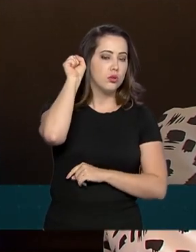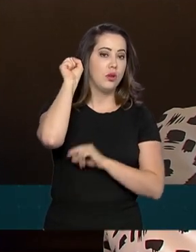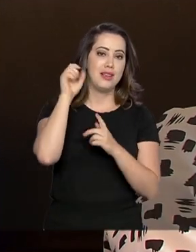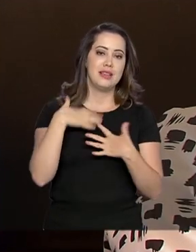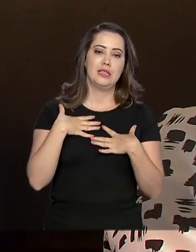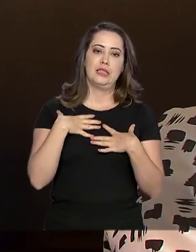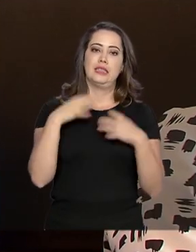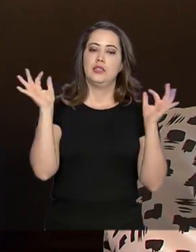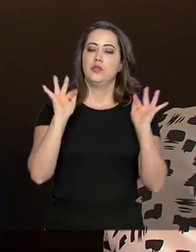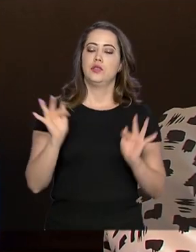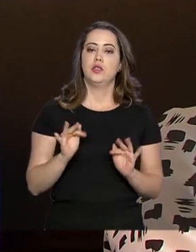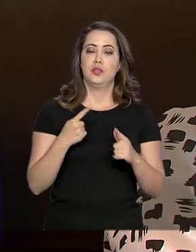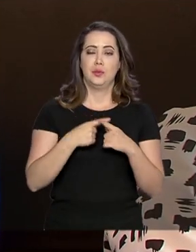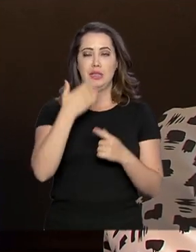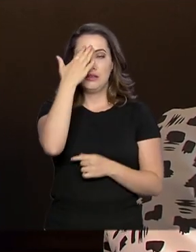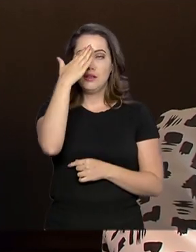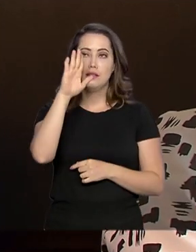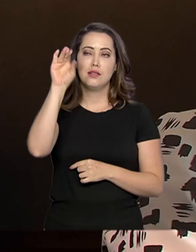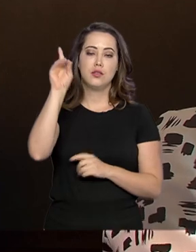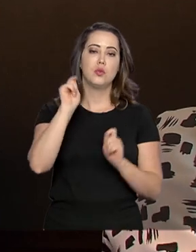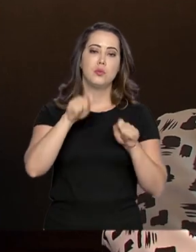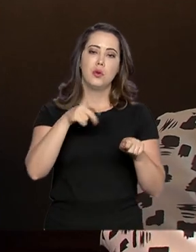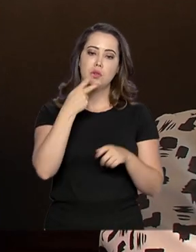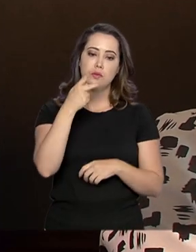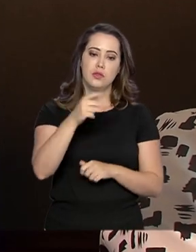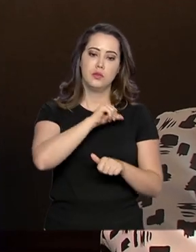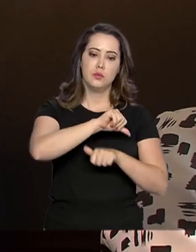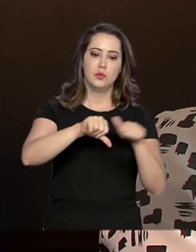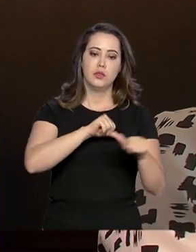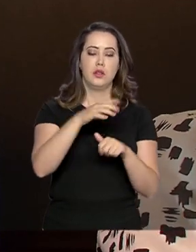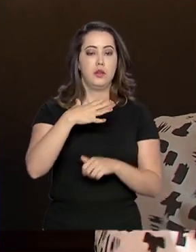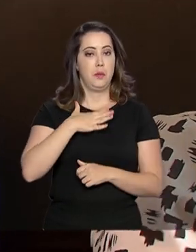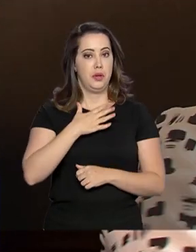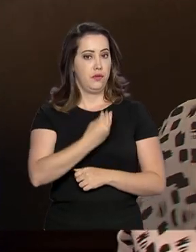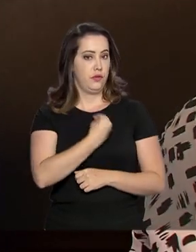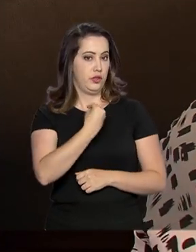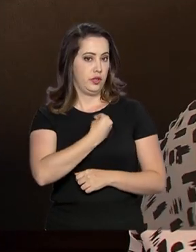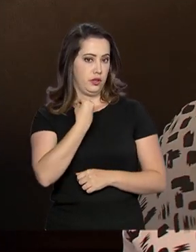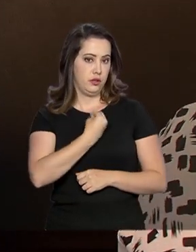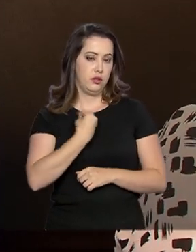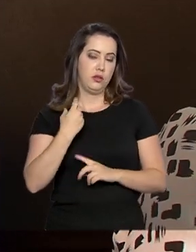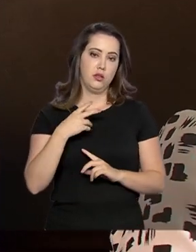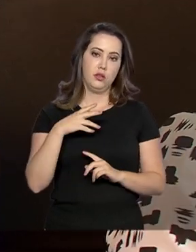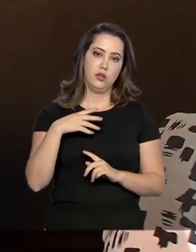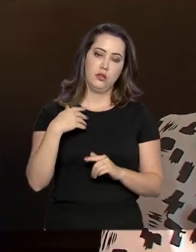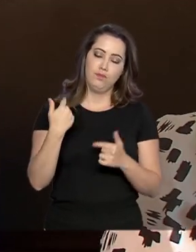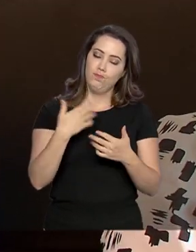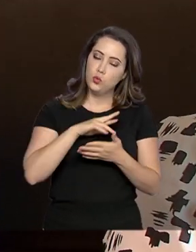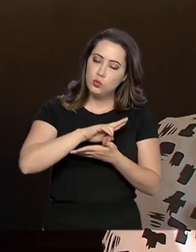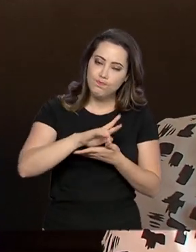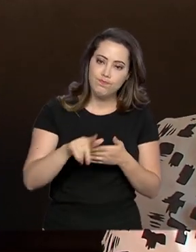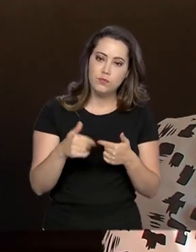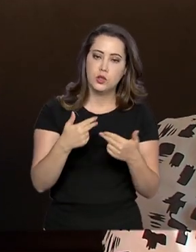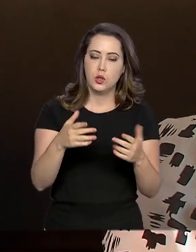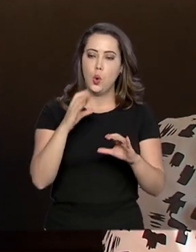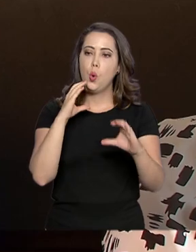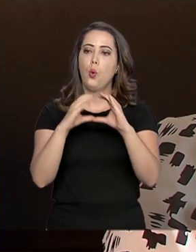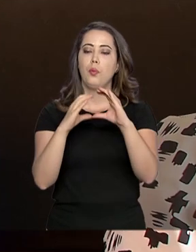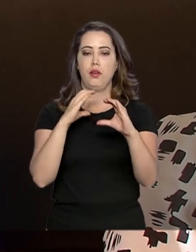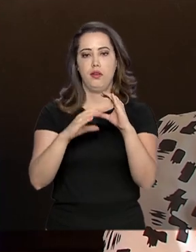Eu fiquei muito feliz e hoje, graças a Deus, eu posso dizer que tem mudado a minha vida, a minha forma de agir e de me